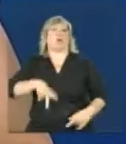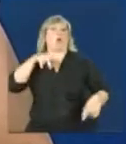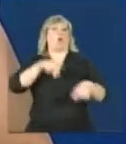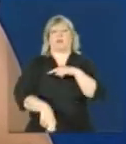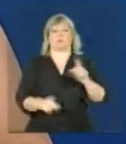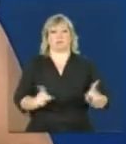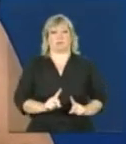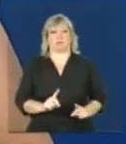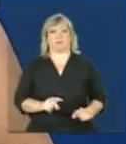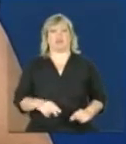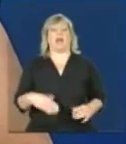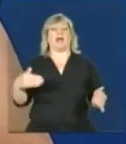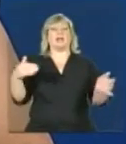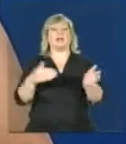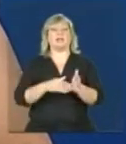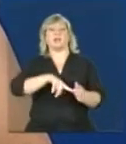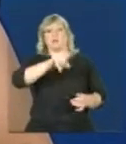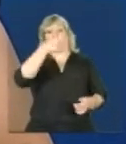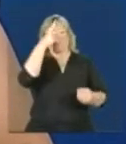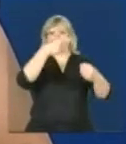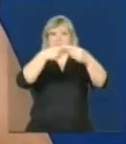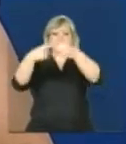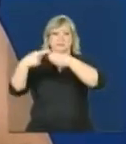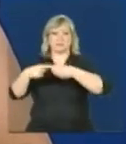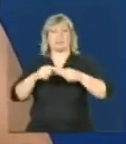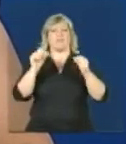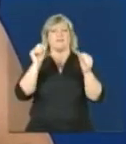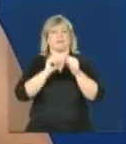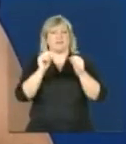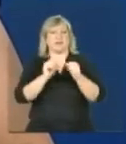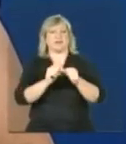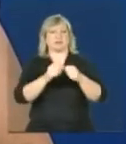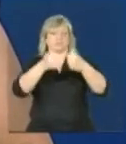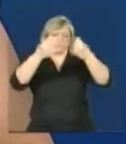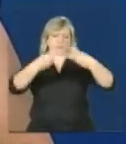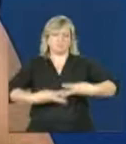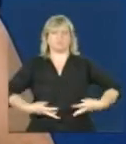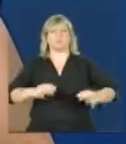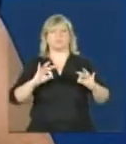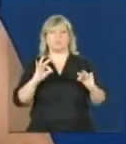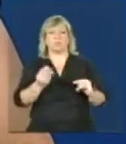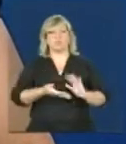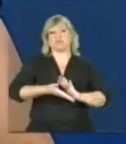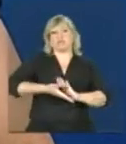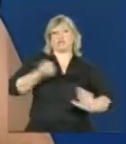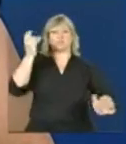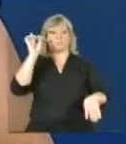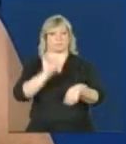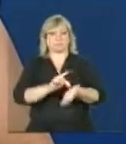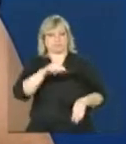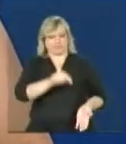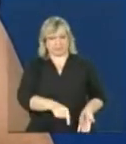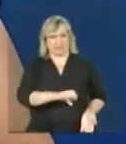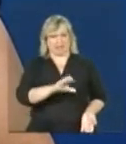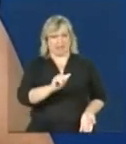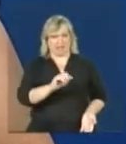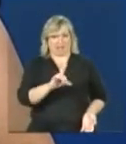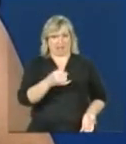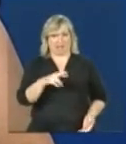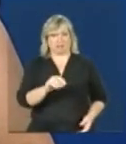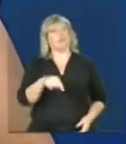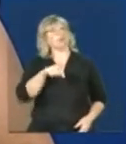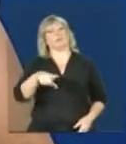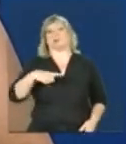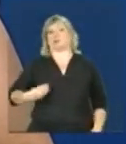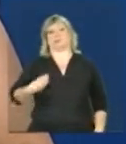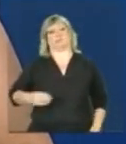município realize uma ação de exclusão daquele cadastro, ele é um cadastro ativo na nossa